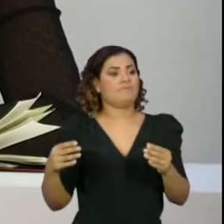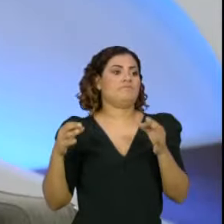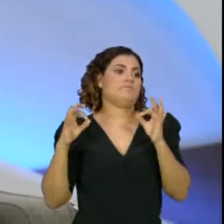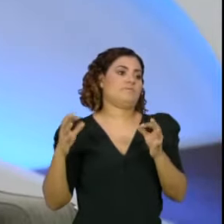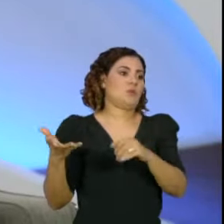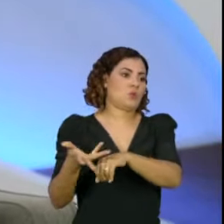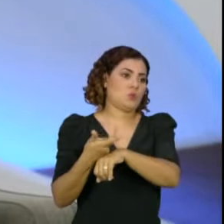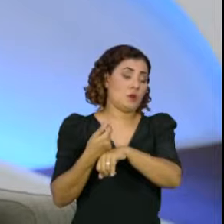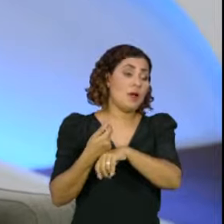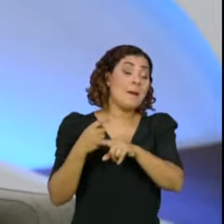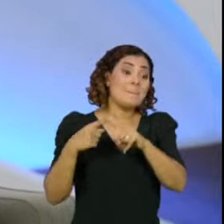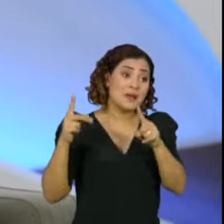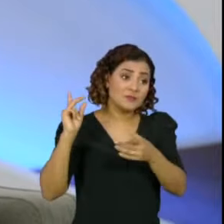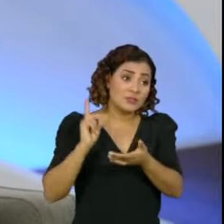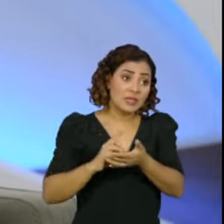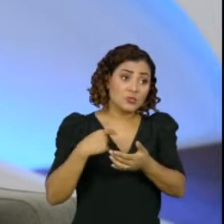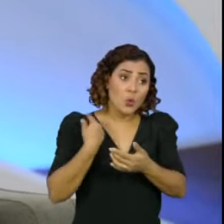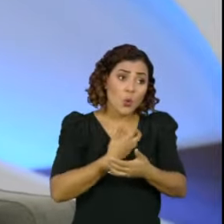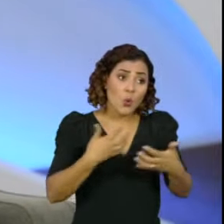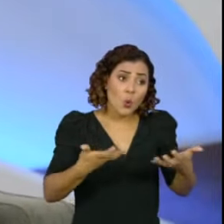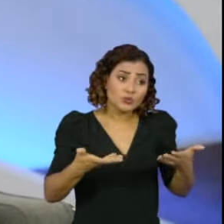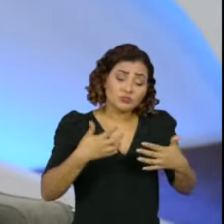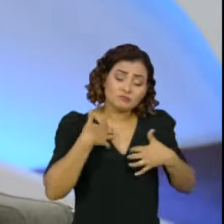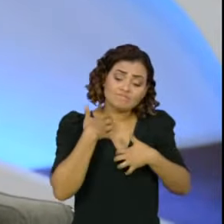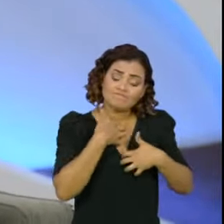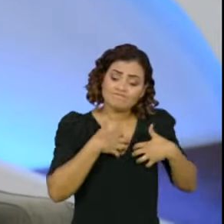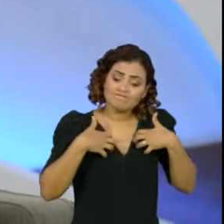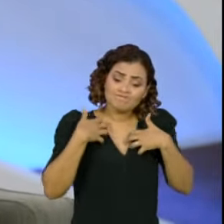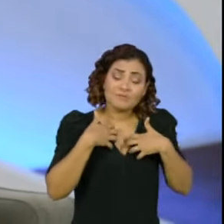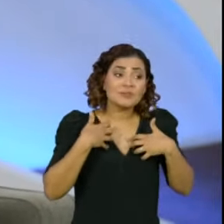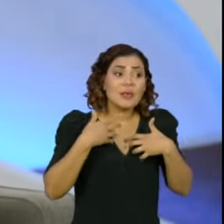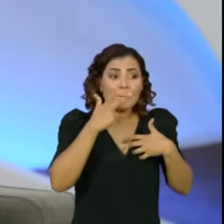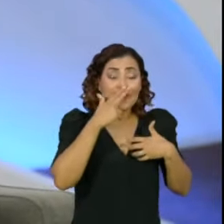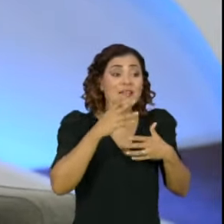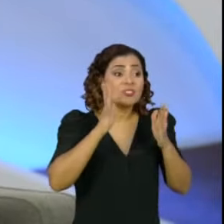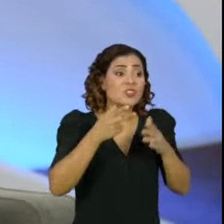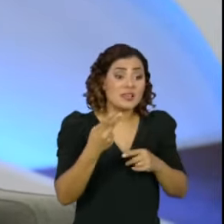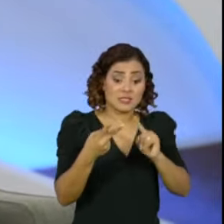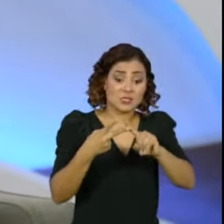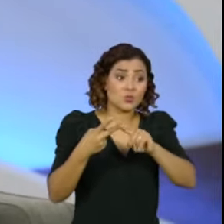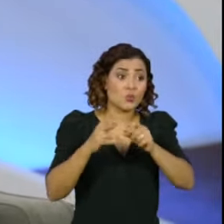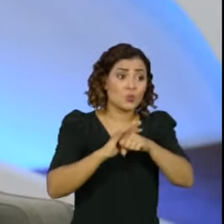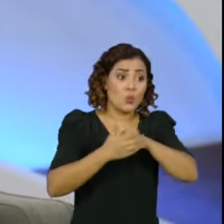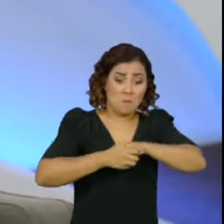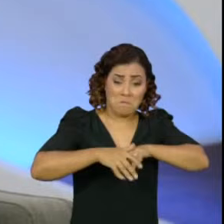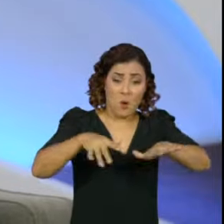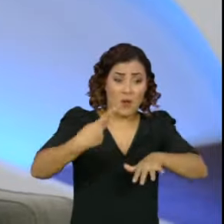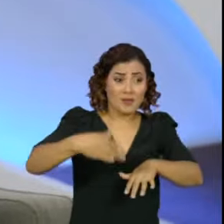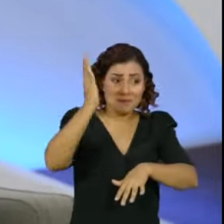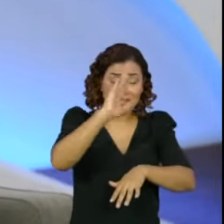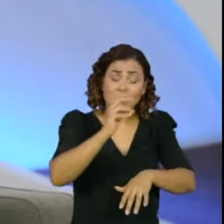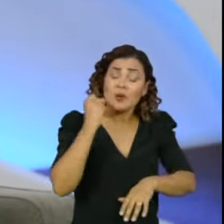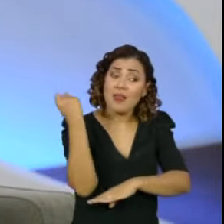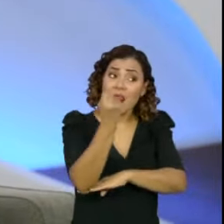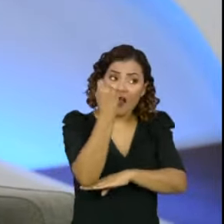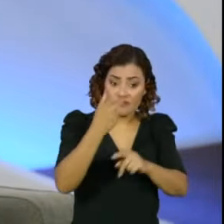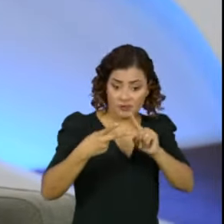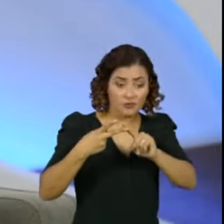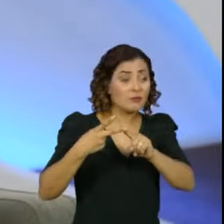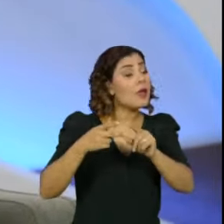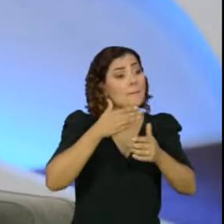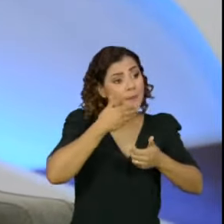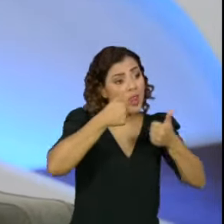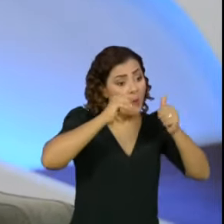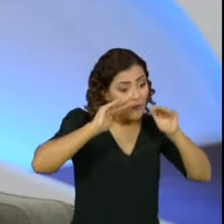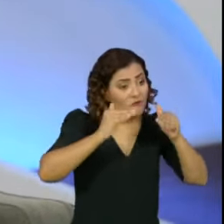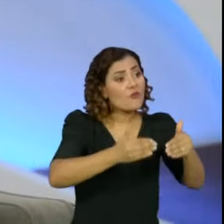E a grande pergunta que nós temos que nos fazer nesse momento, nesse momento do ápice de uma segunda onda da pandemia no Brasil. É melhor nós trabalharmos